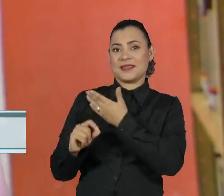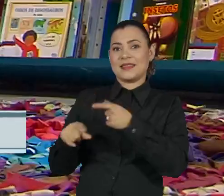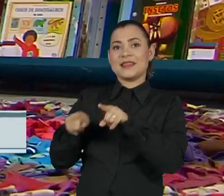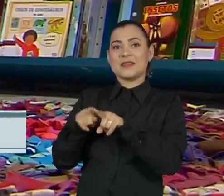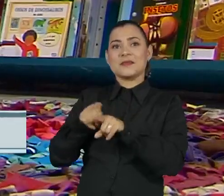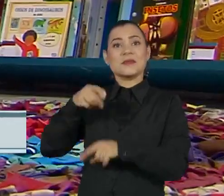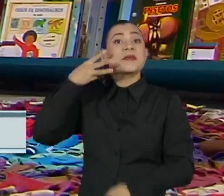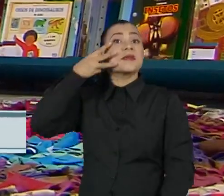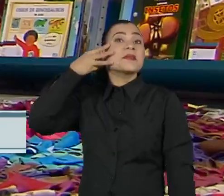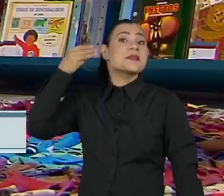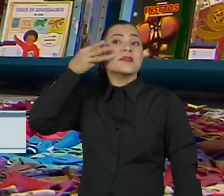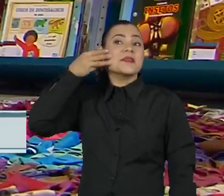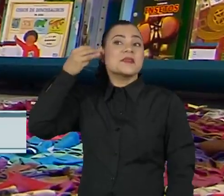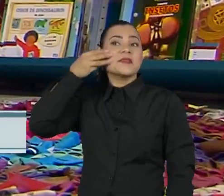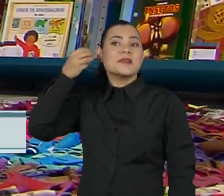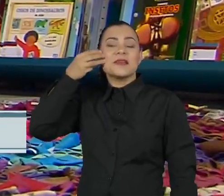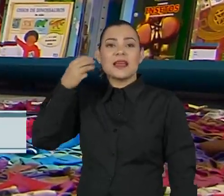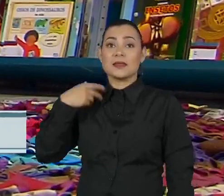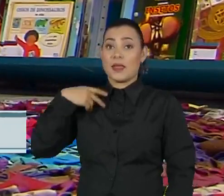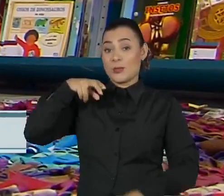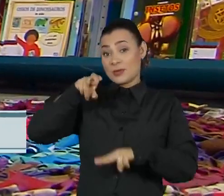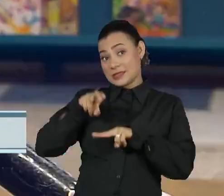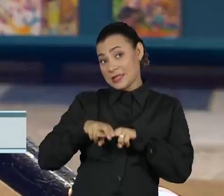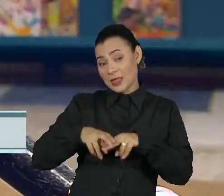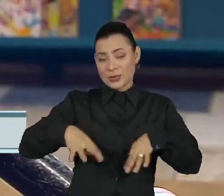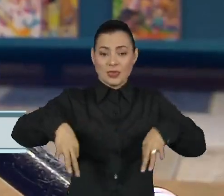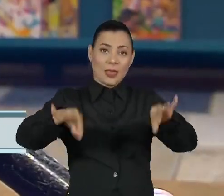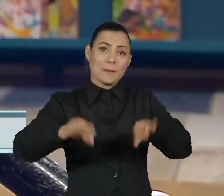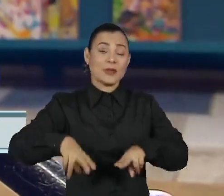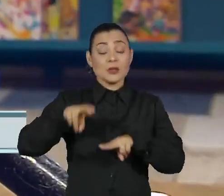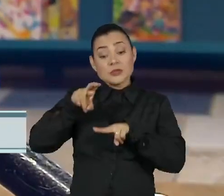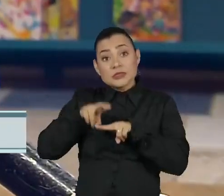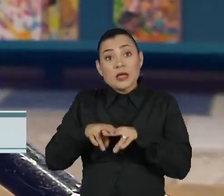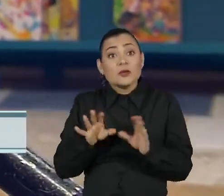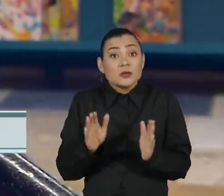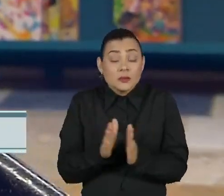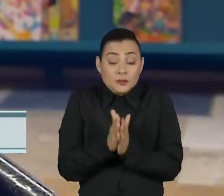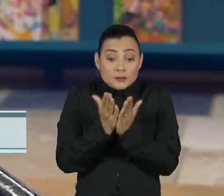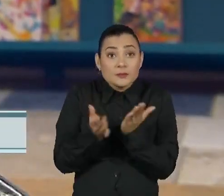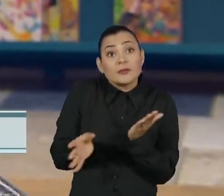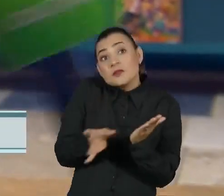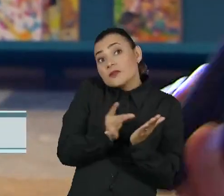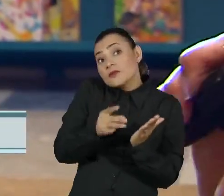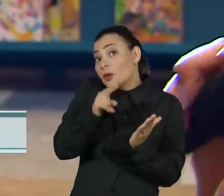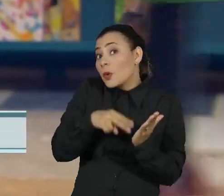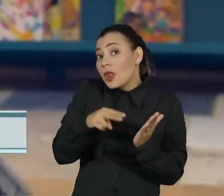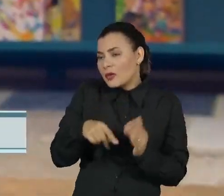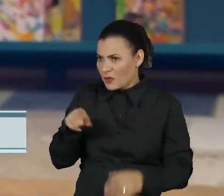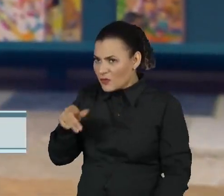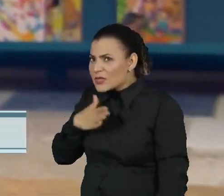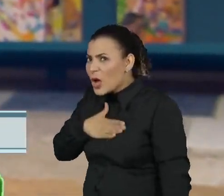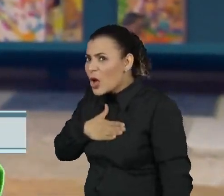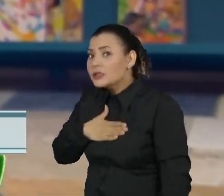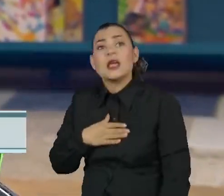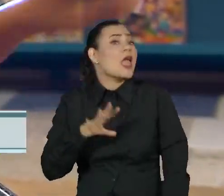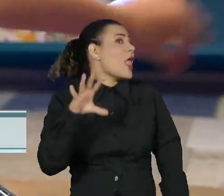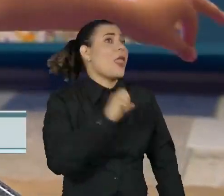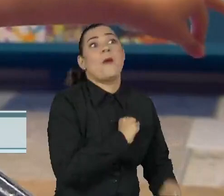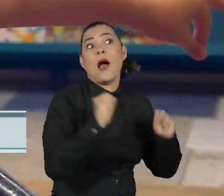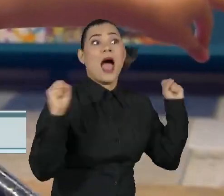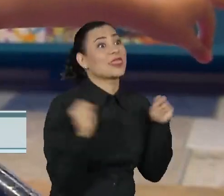Bento. Eu sento aqui no meio do tapete, aí eu venho colando o gibi. Você gosta? Eu